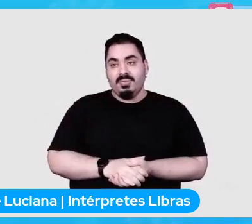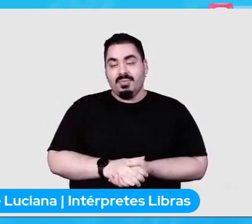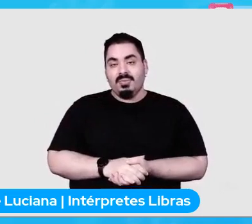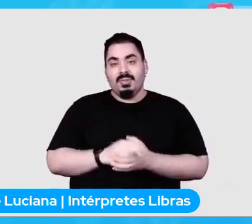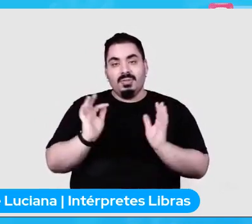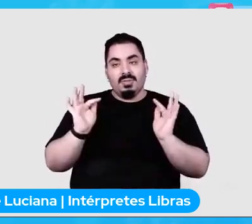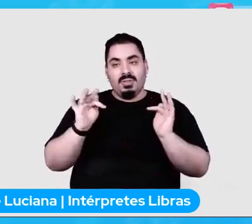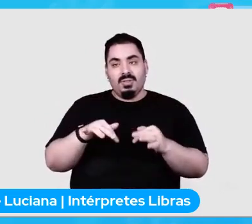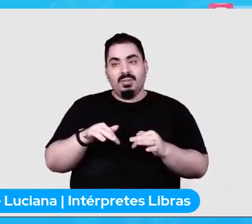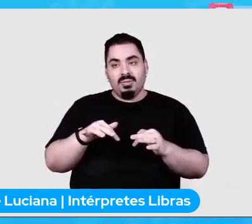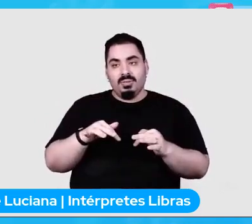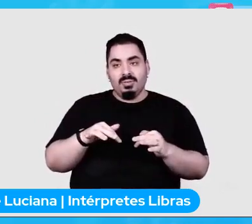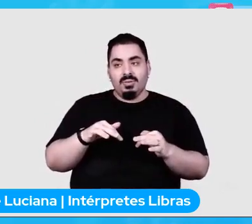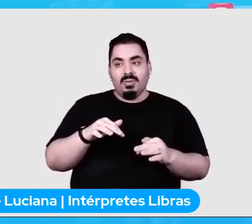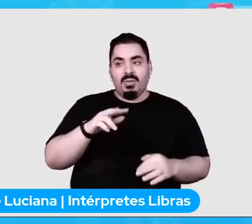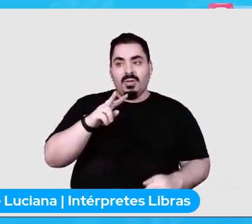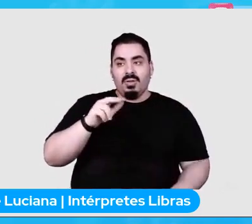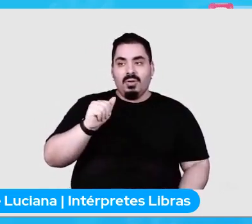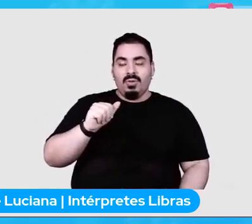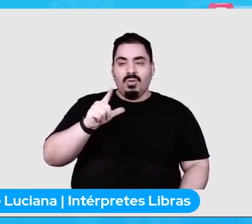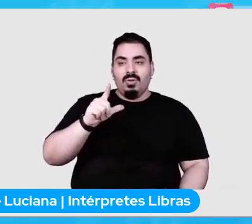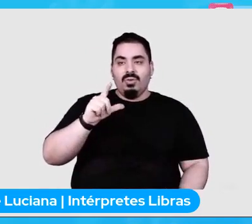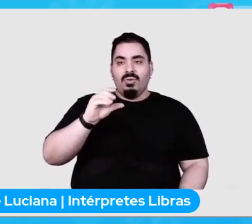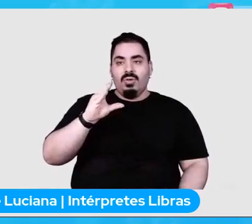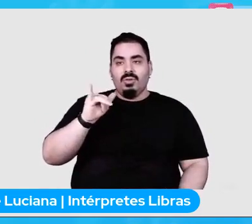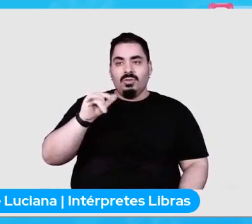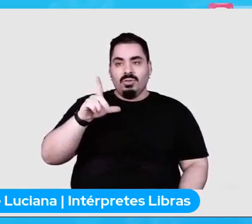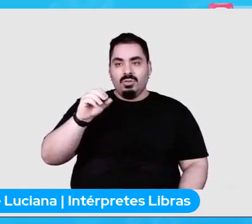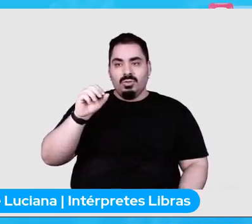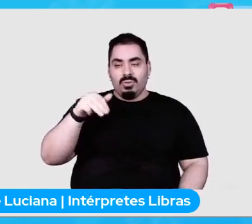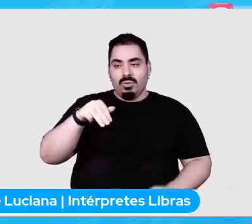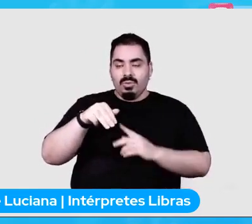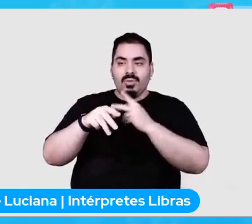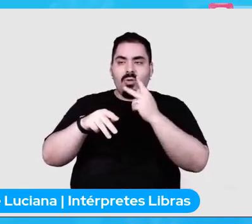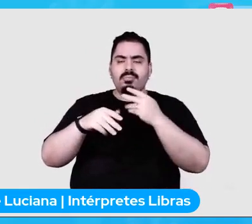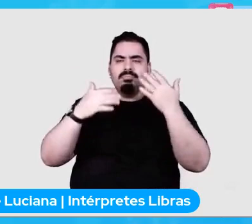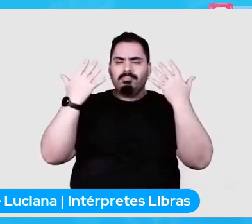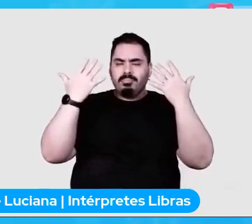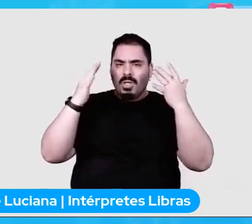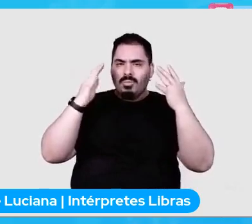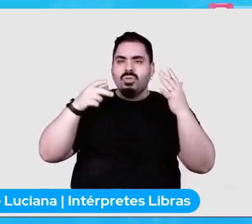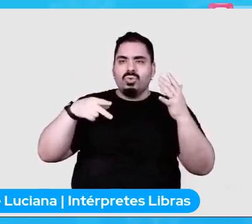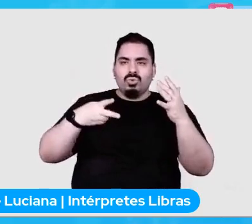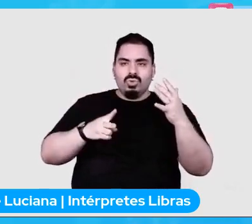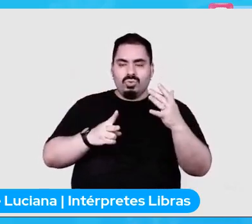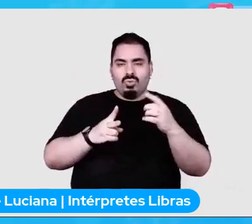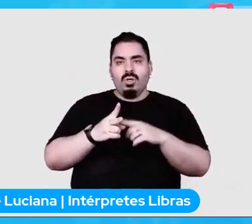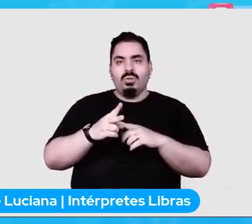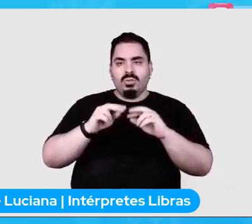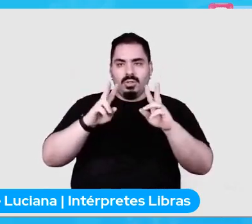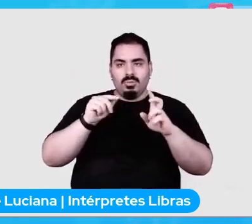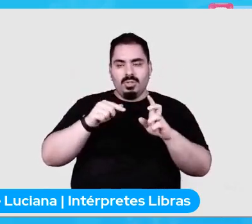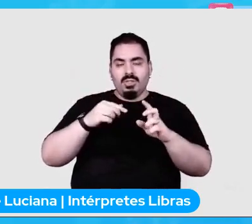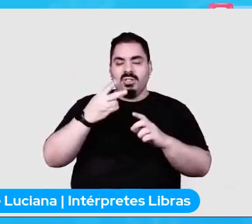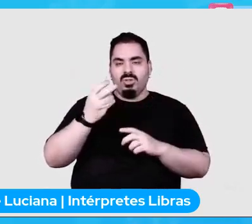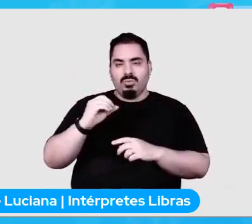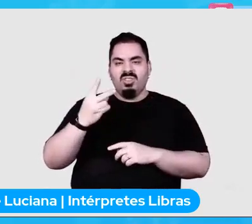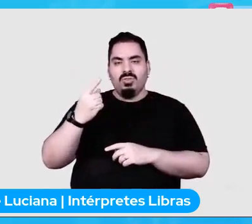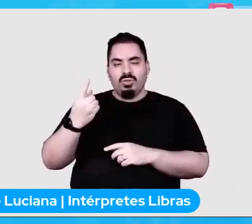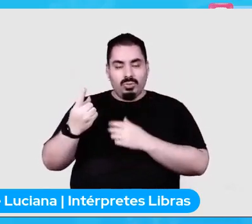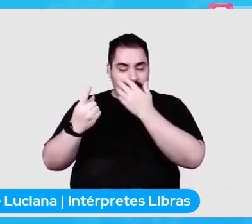Valsilon falou parabéns pela iniciativa de continuar o tema aqui na PAI BR 2021 1 né